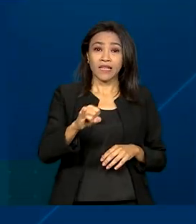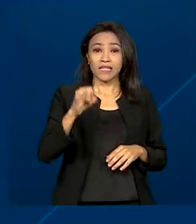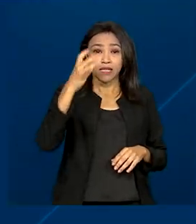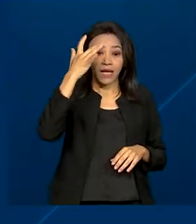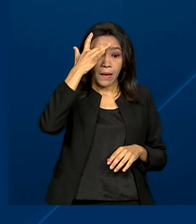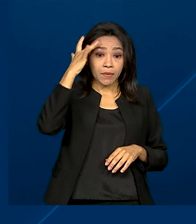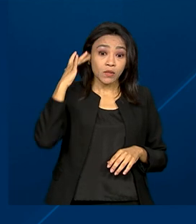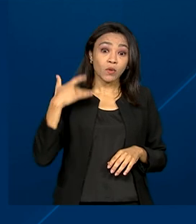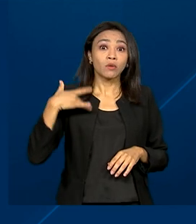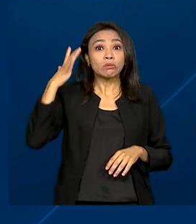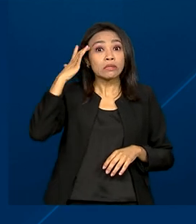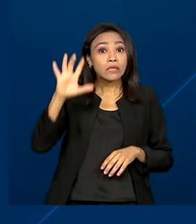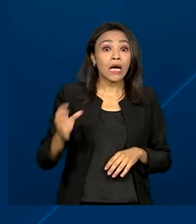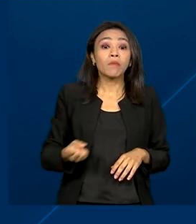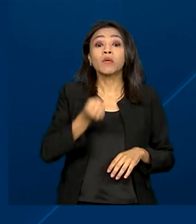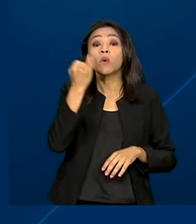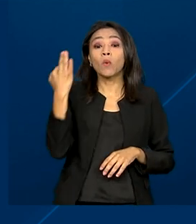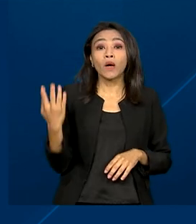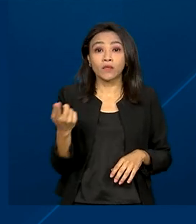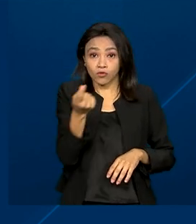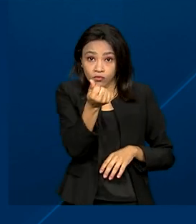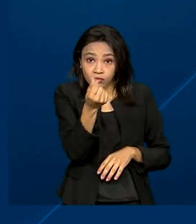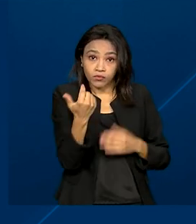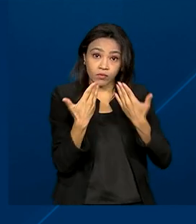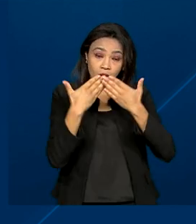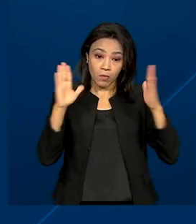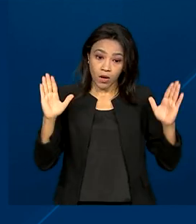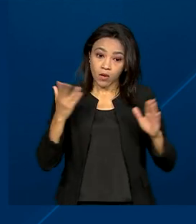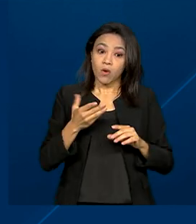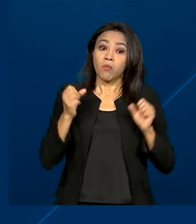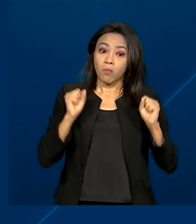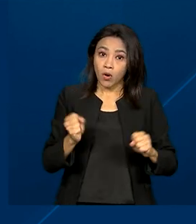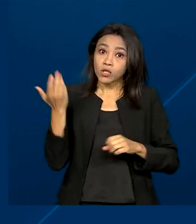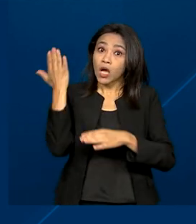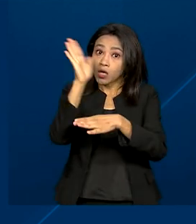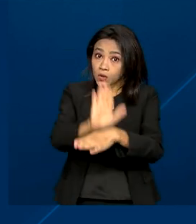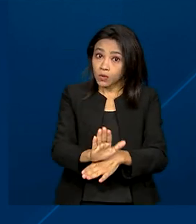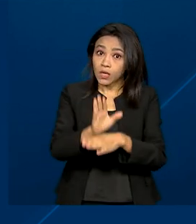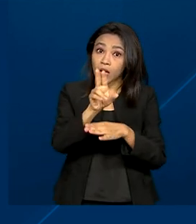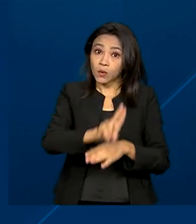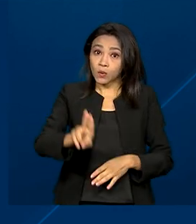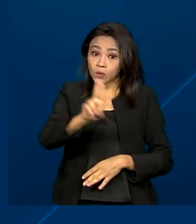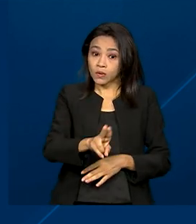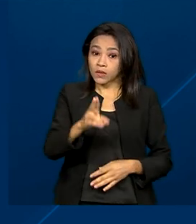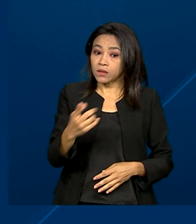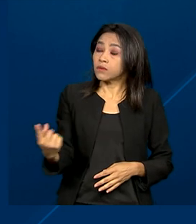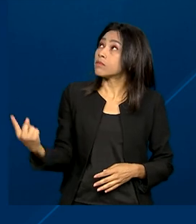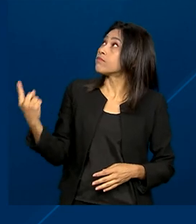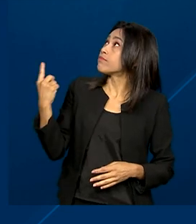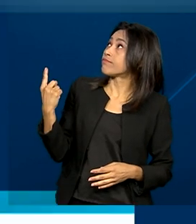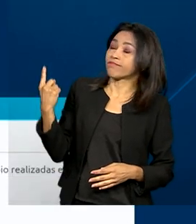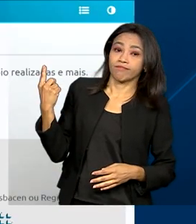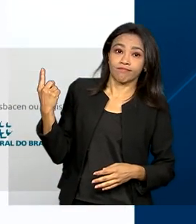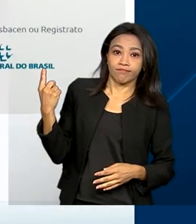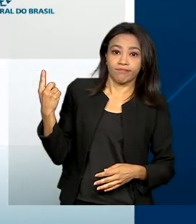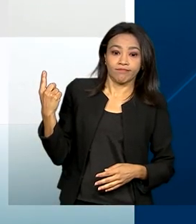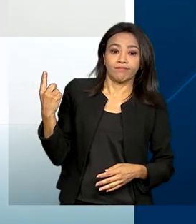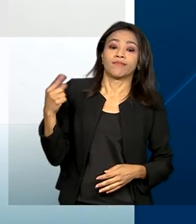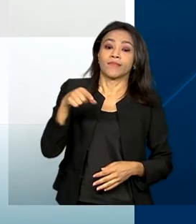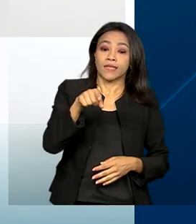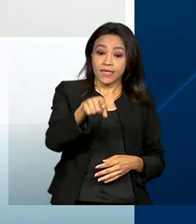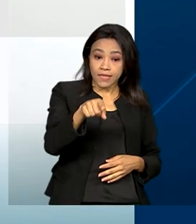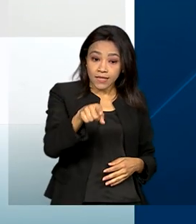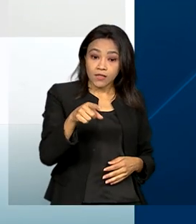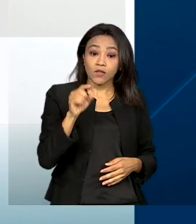sequer quantas dívidas tem em aberto, o Banco Central pode ajudar por meio da ferramenta Registrato, uma página na